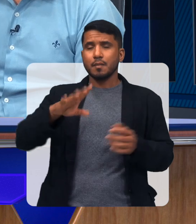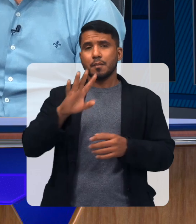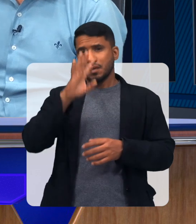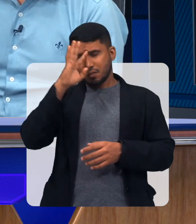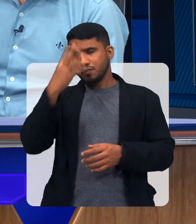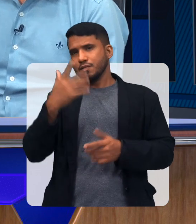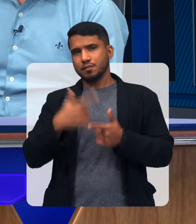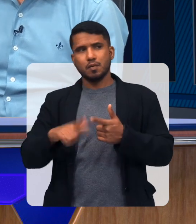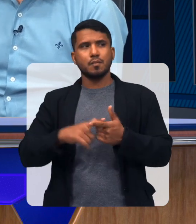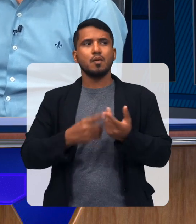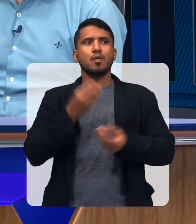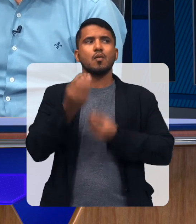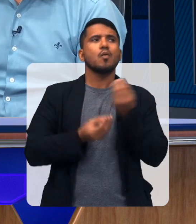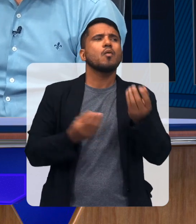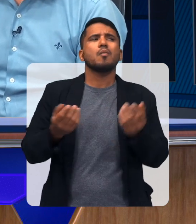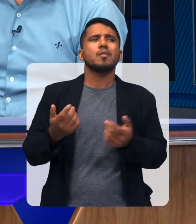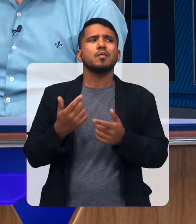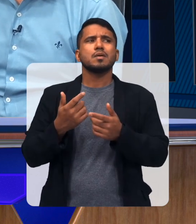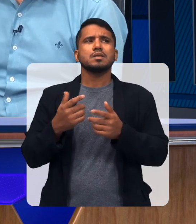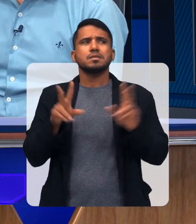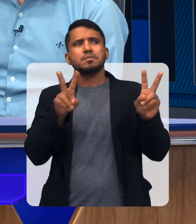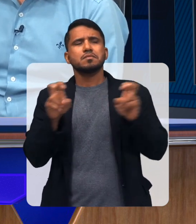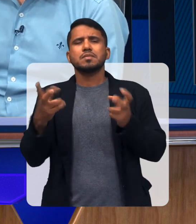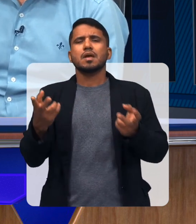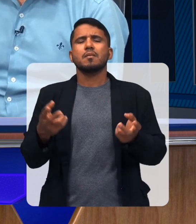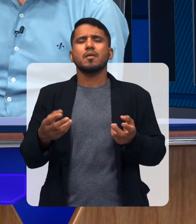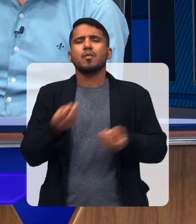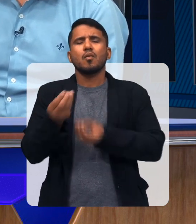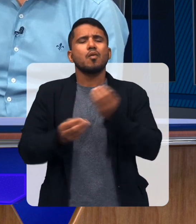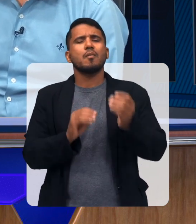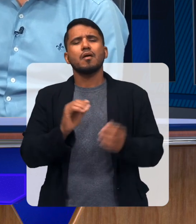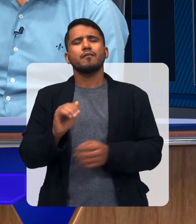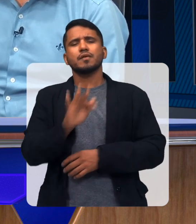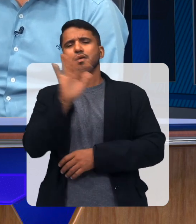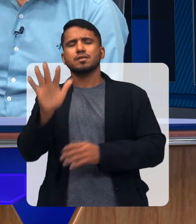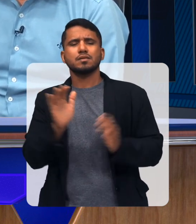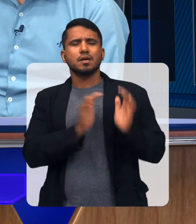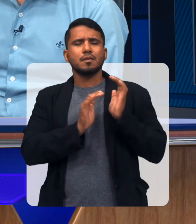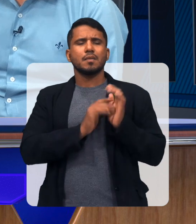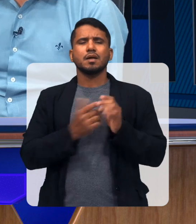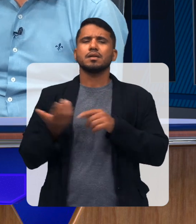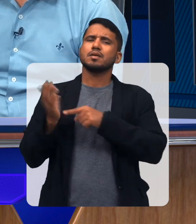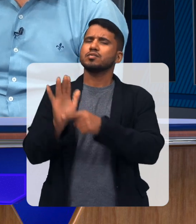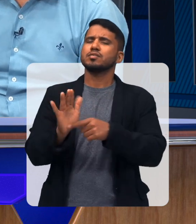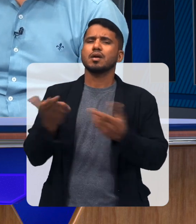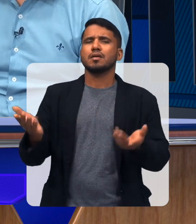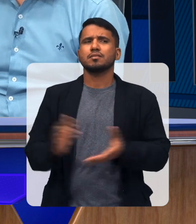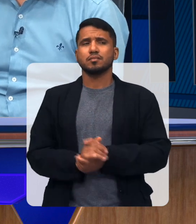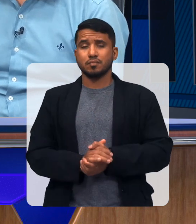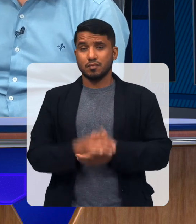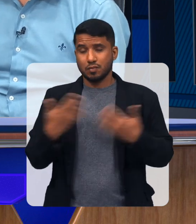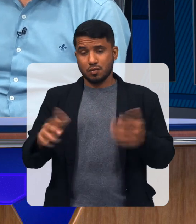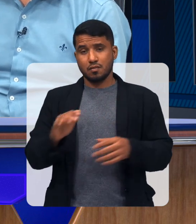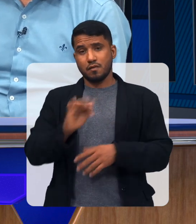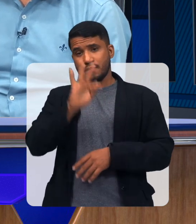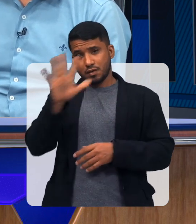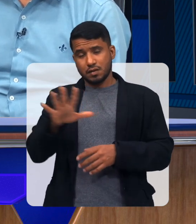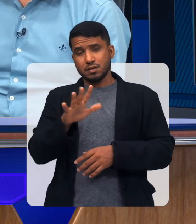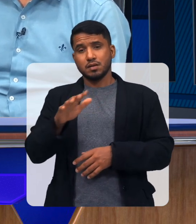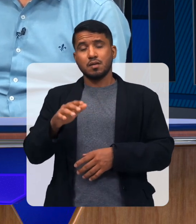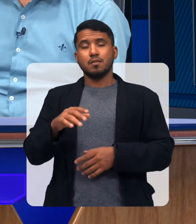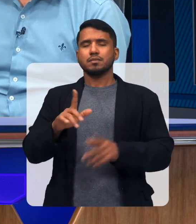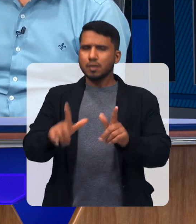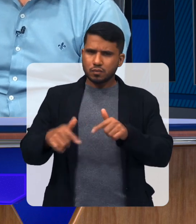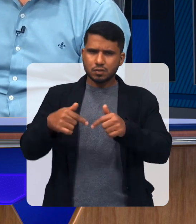até no próprio Congresso Nacional resolvendo isso Como é que está sendo essa situação? De que forma a Federação das APAES está encarando essa realidade?